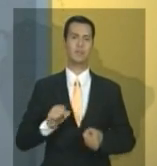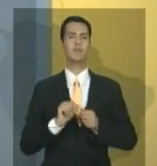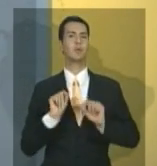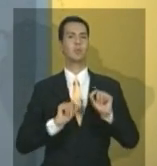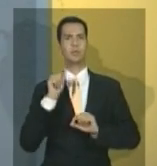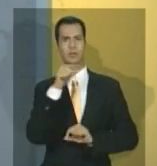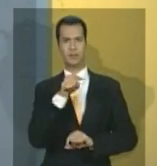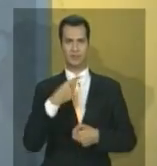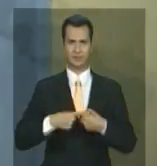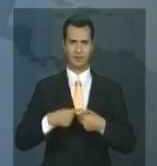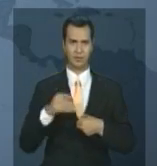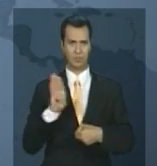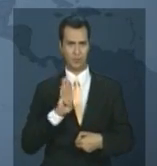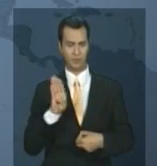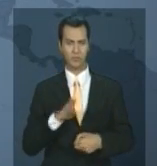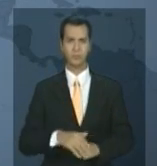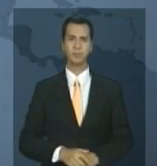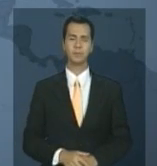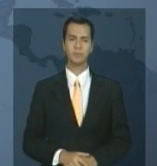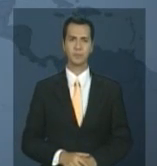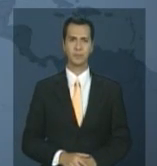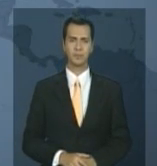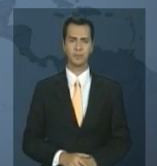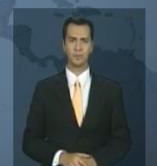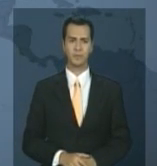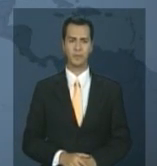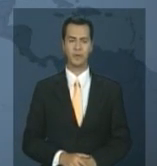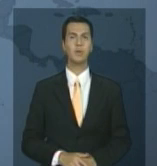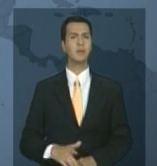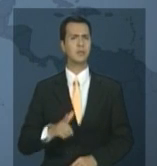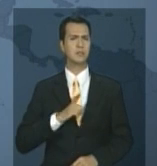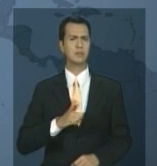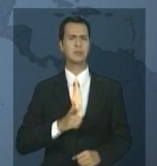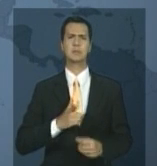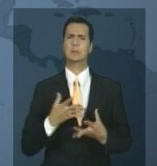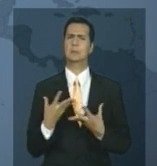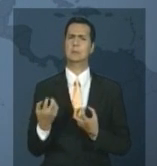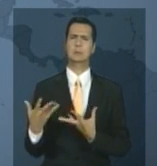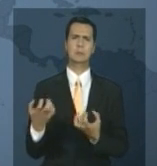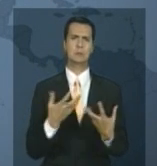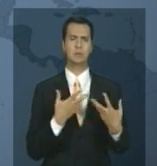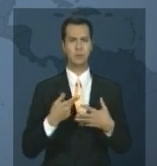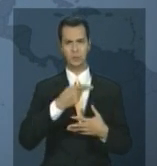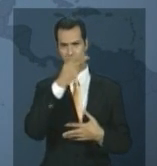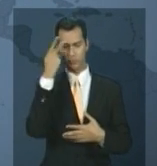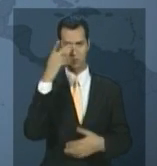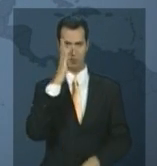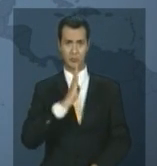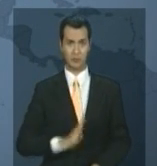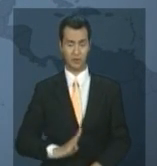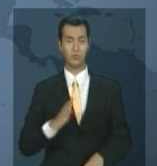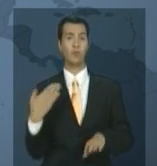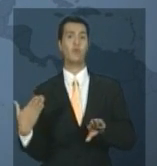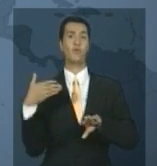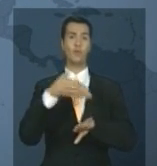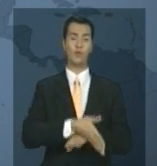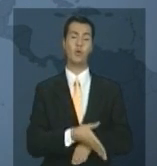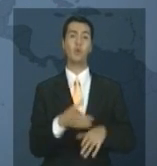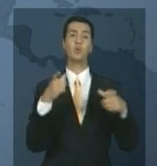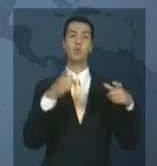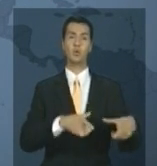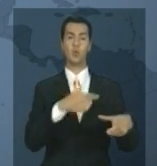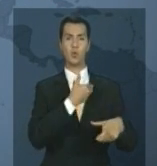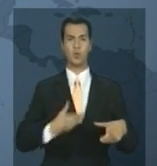Ricardo Carandina. Vários brasileiros que vivem nos Estados Unidos vieram até a sede do governo de Massachusetts para ver a